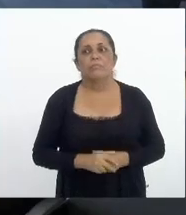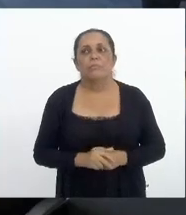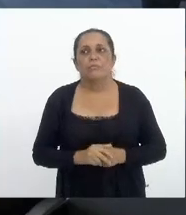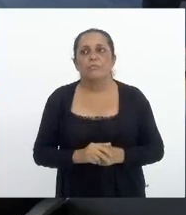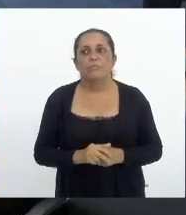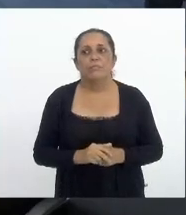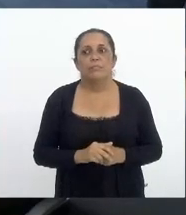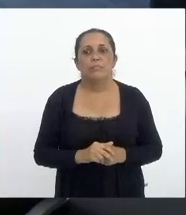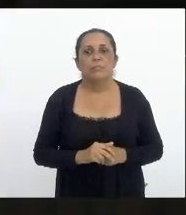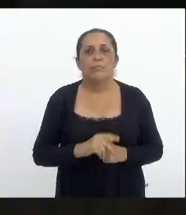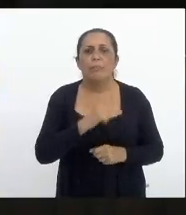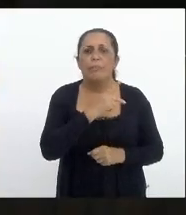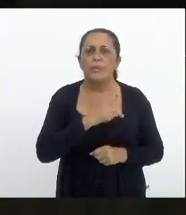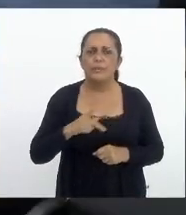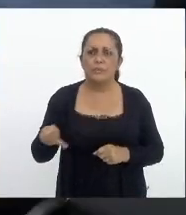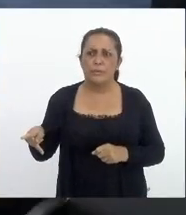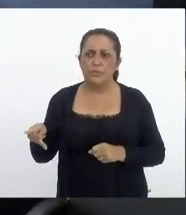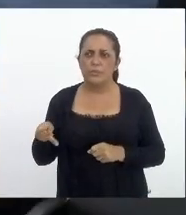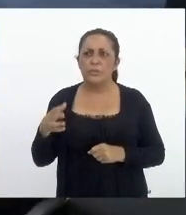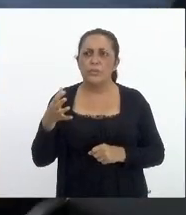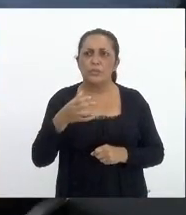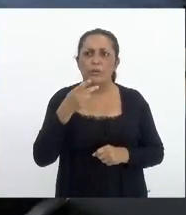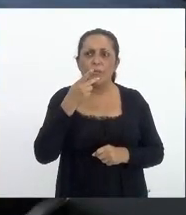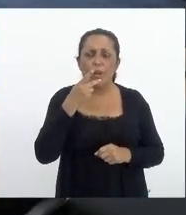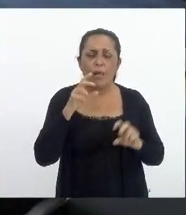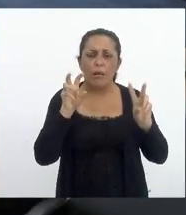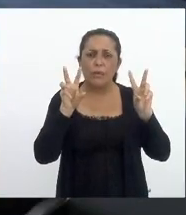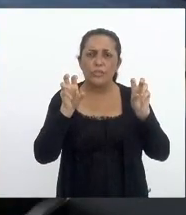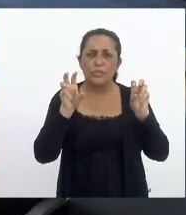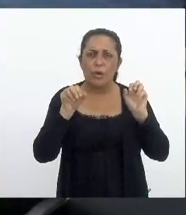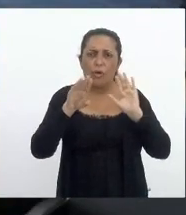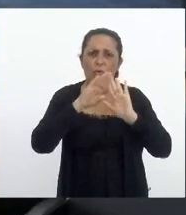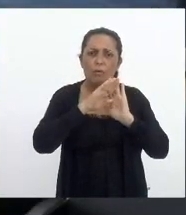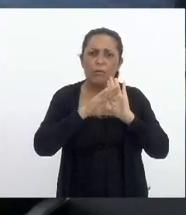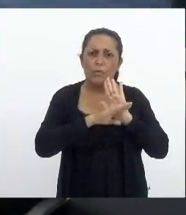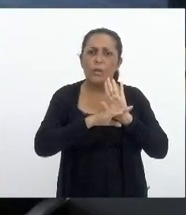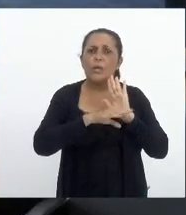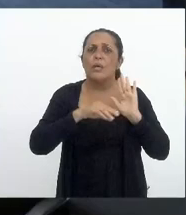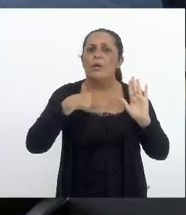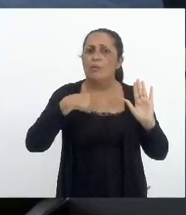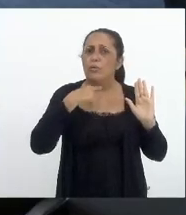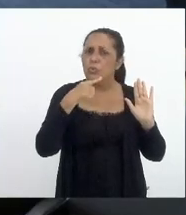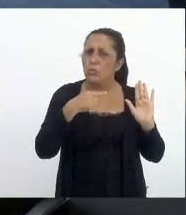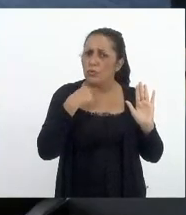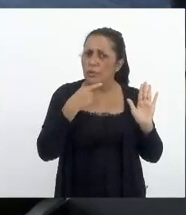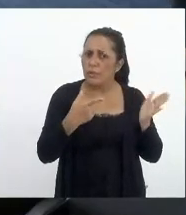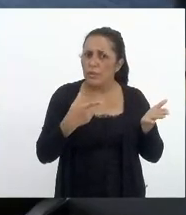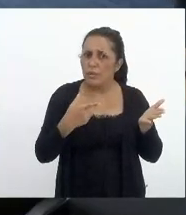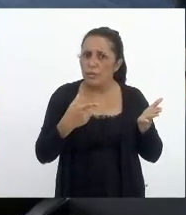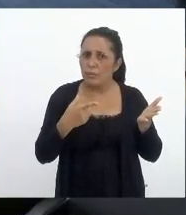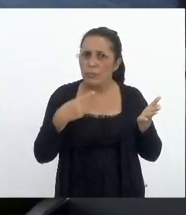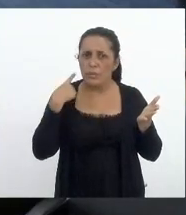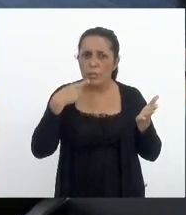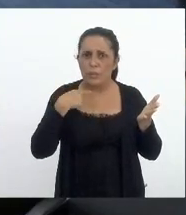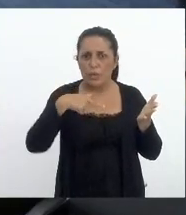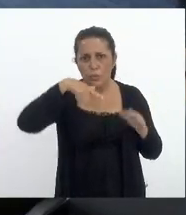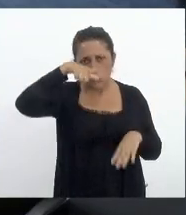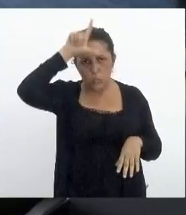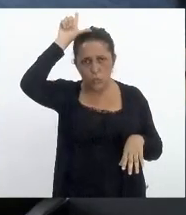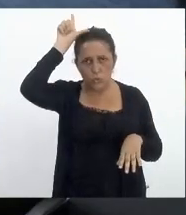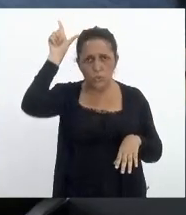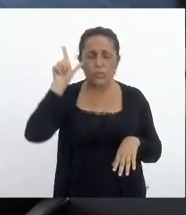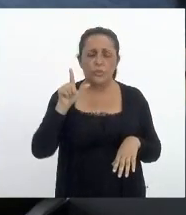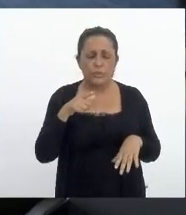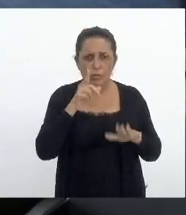queria só fazer uma uma questão de ordem na verdade uma dúvida se esse até para o deputado Luiz Paulo se esse